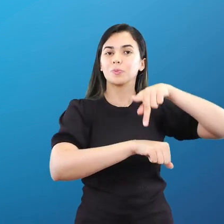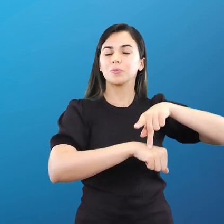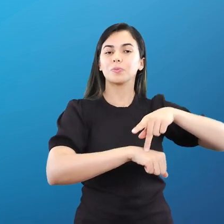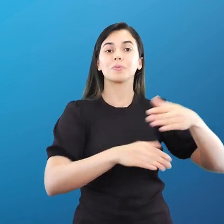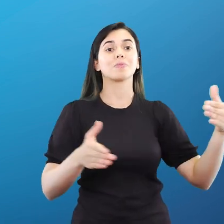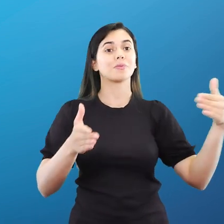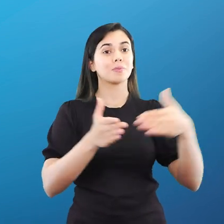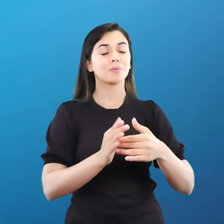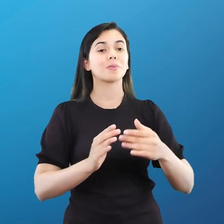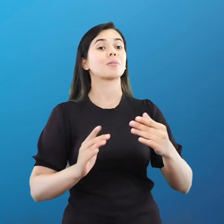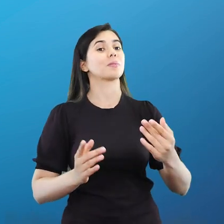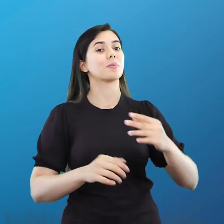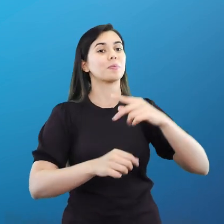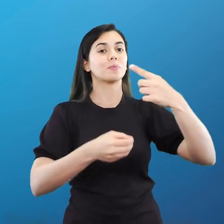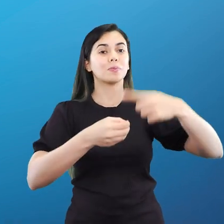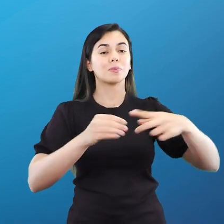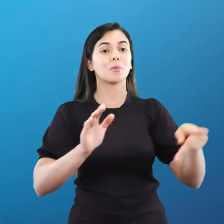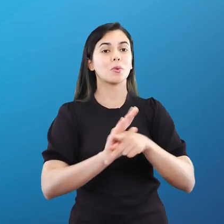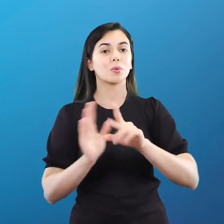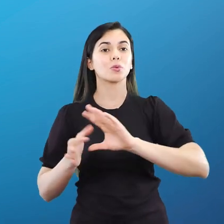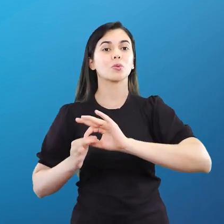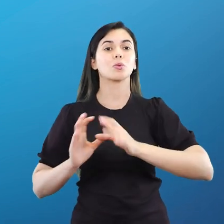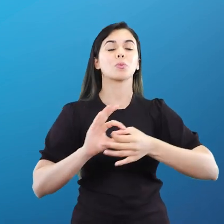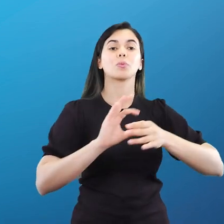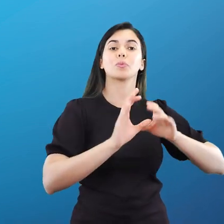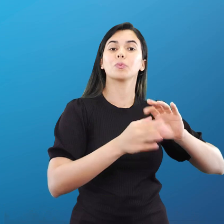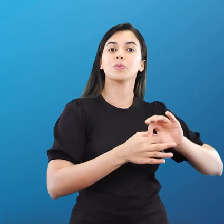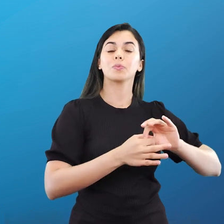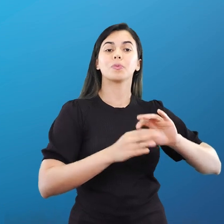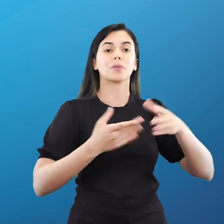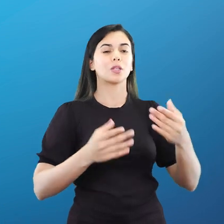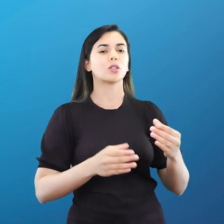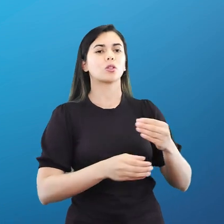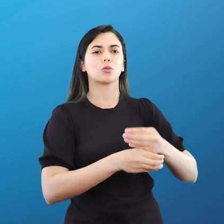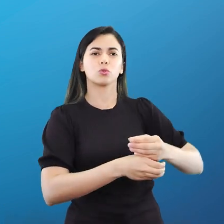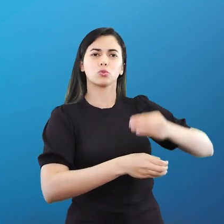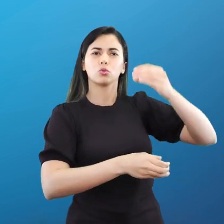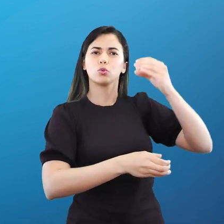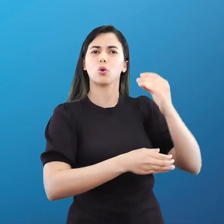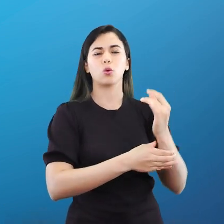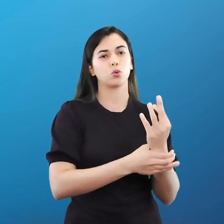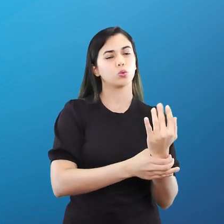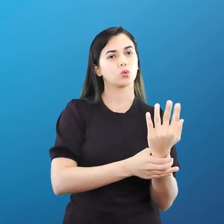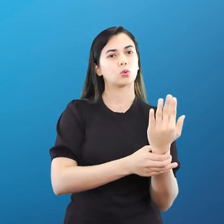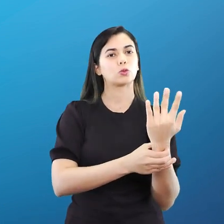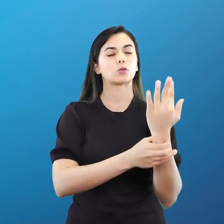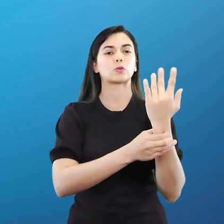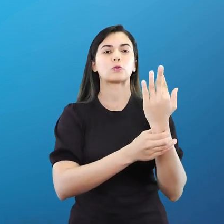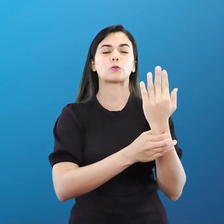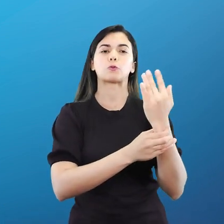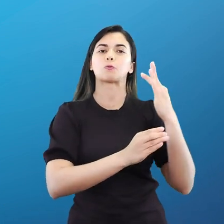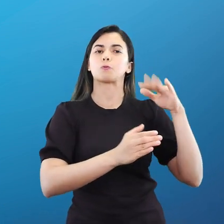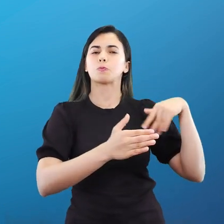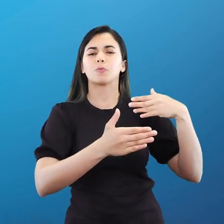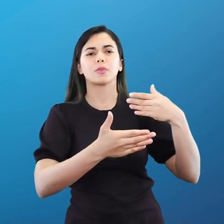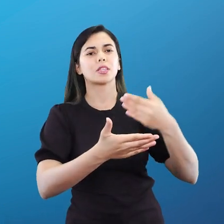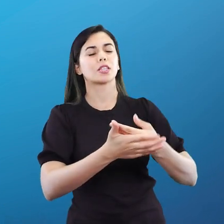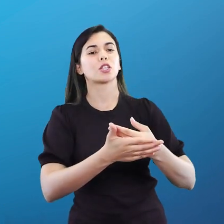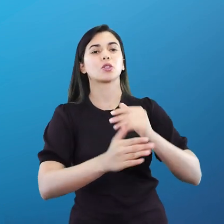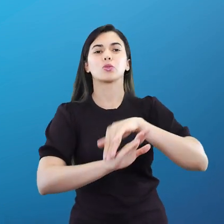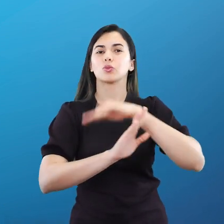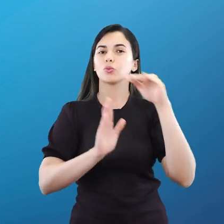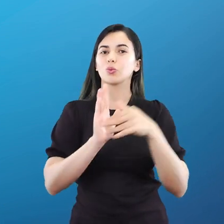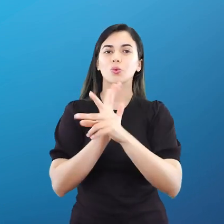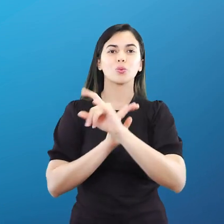a sede. E aí essa tocha, ela acende, né, a pira gigante que fica acesa durante todos os dias do